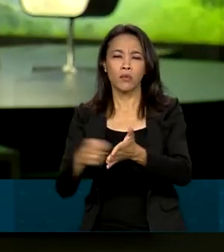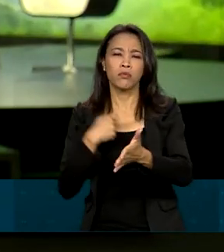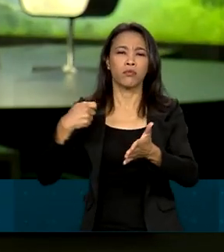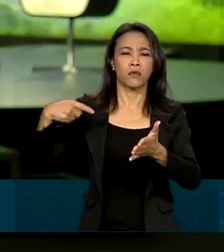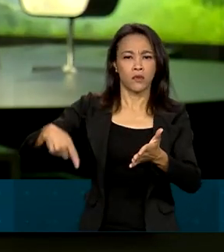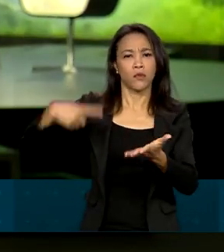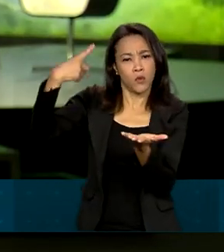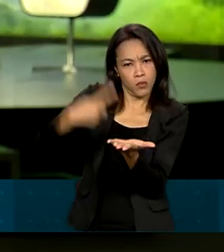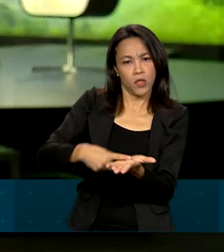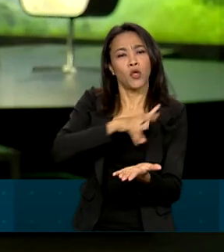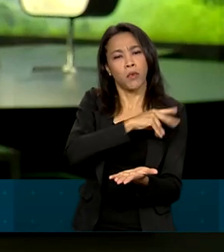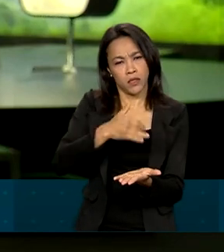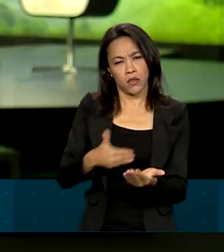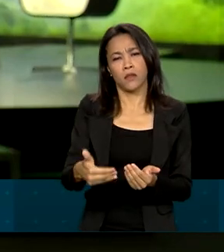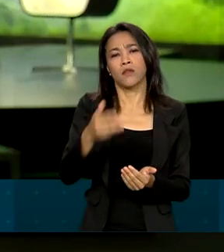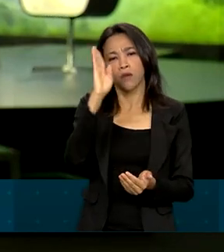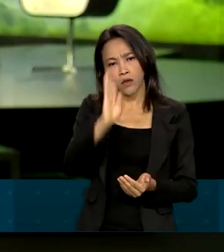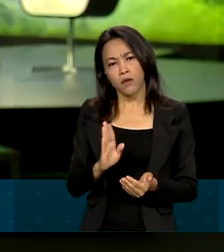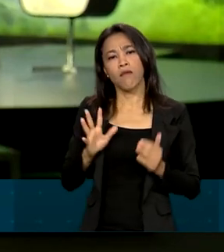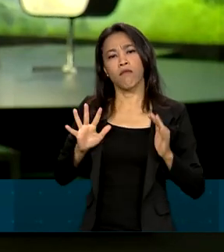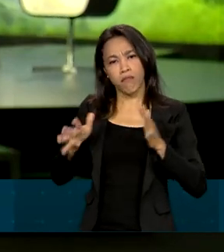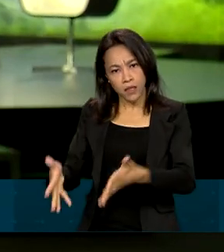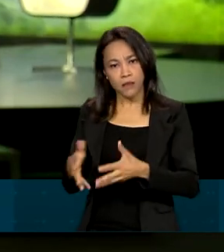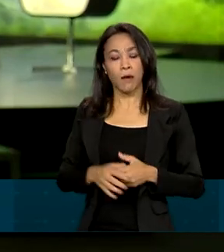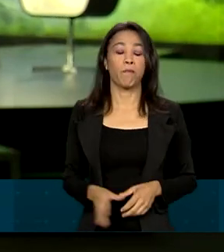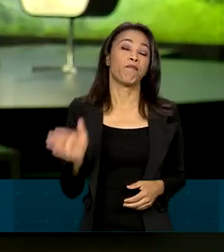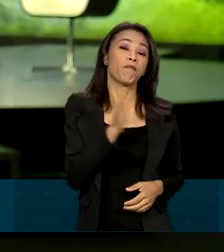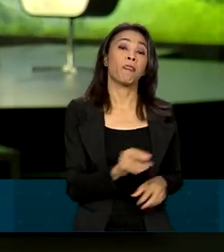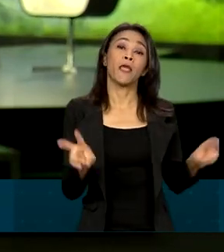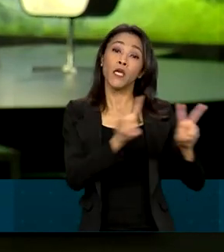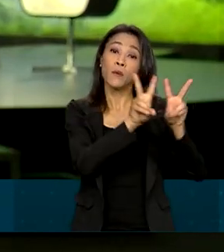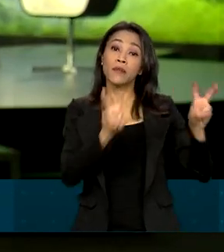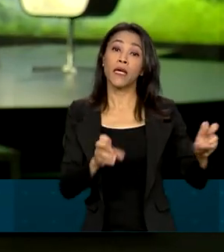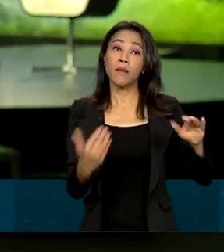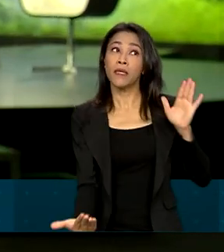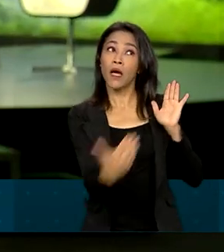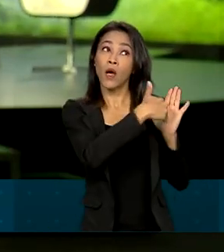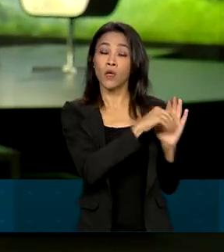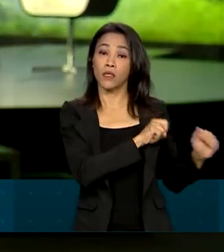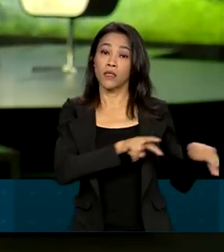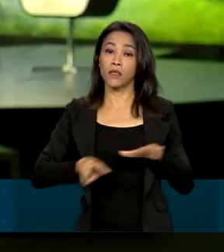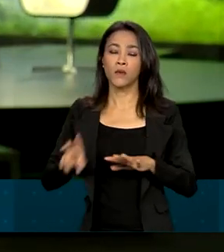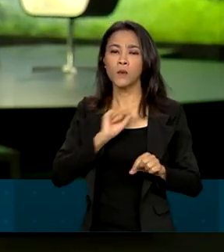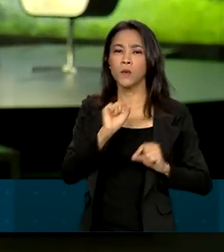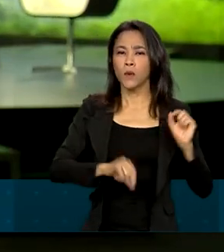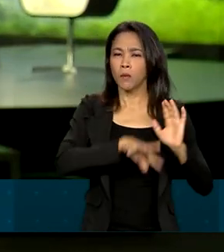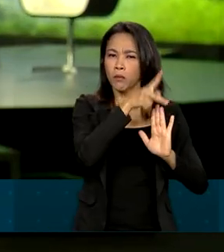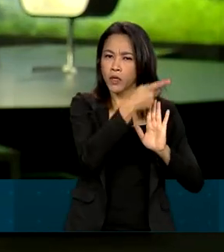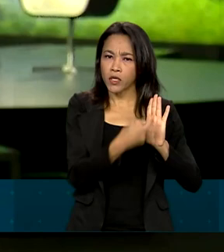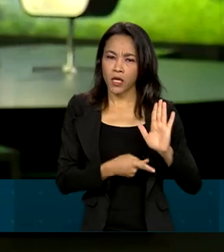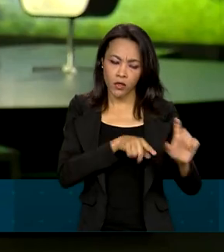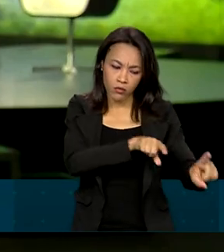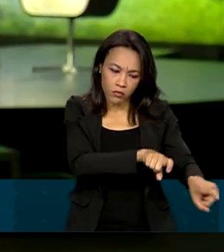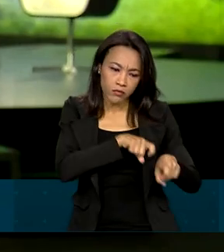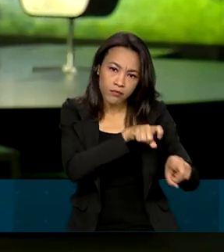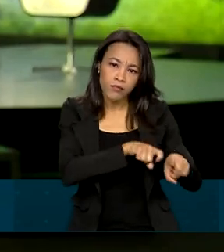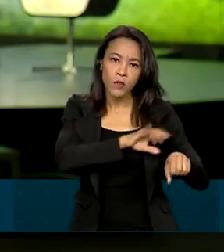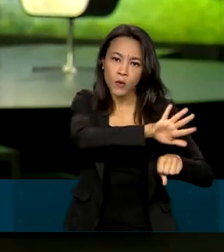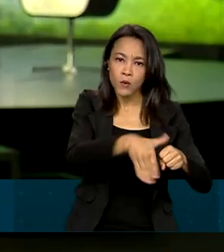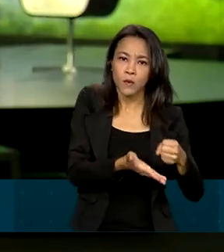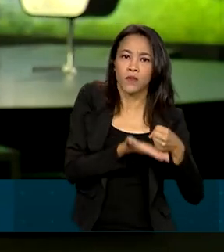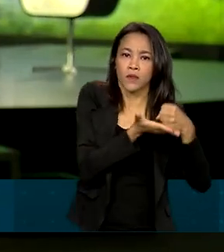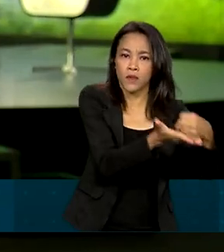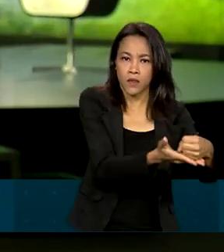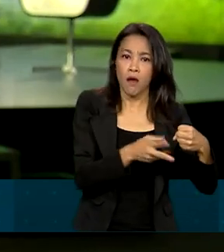deve participar. Bem, e um dos assuntos tratados na COP27 na última semana foi o projeto Rural Sustentável. Ele vai